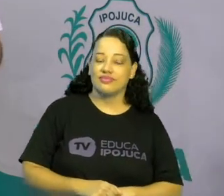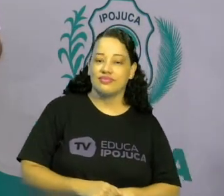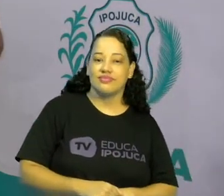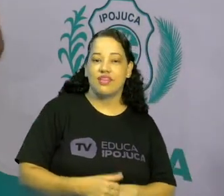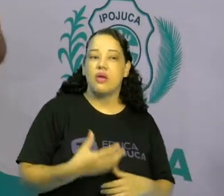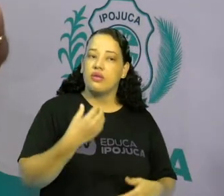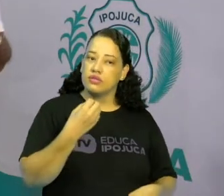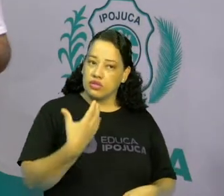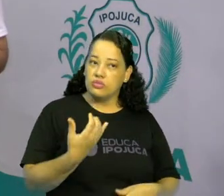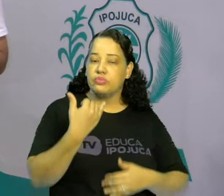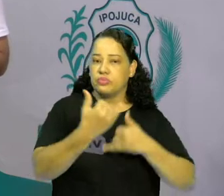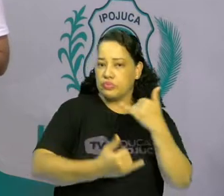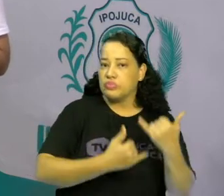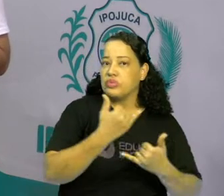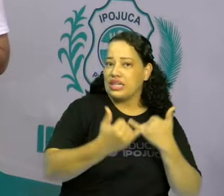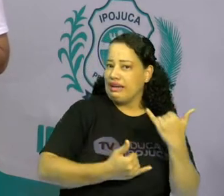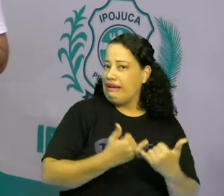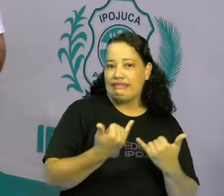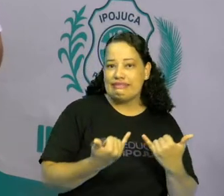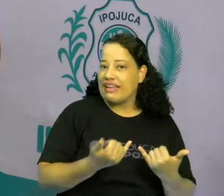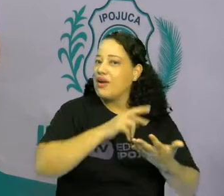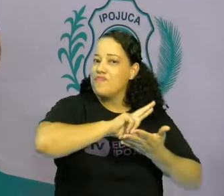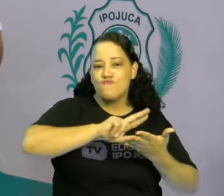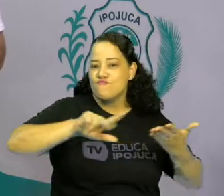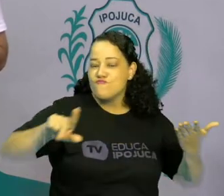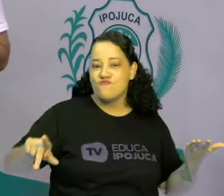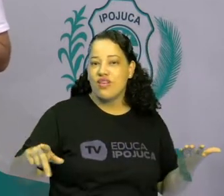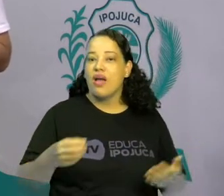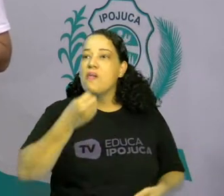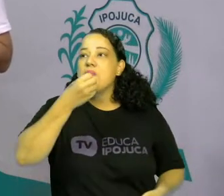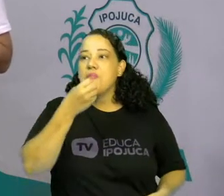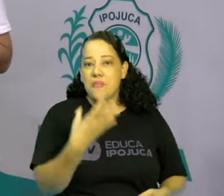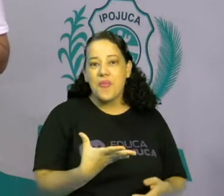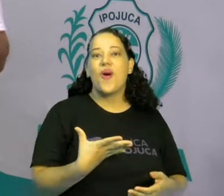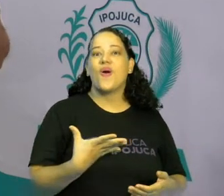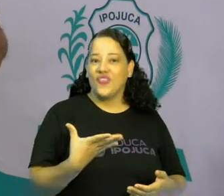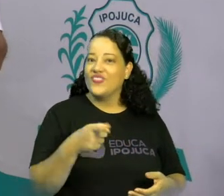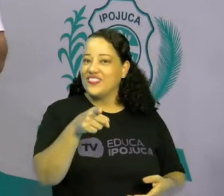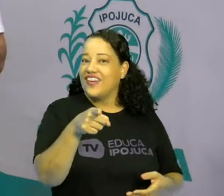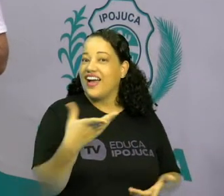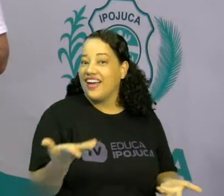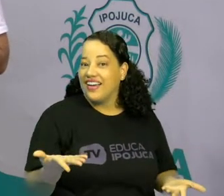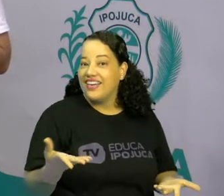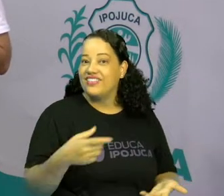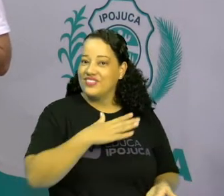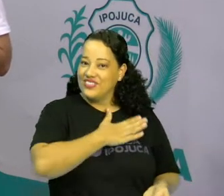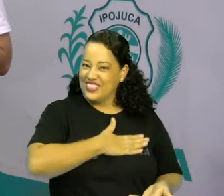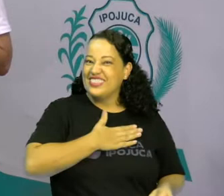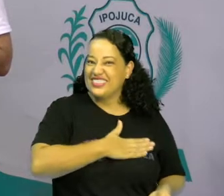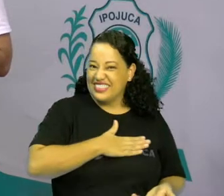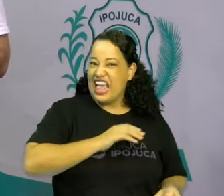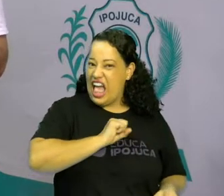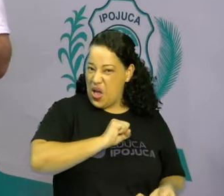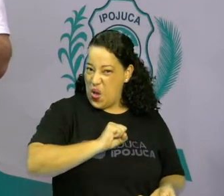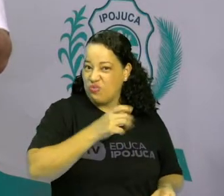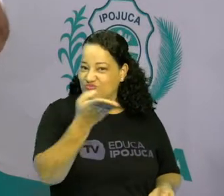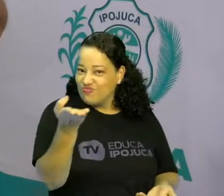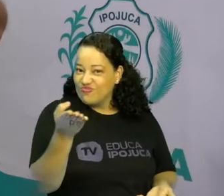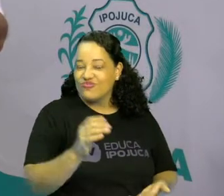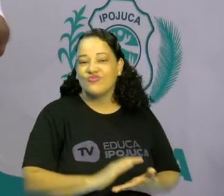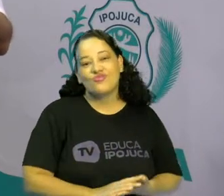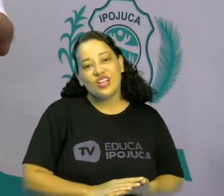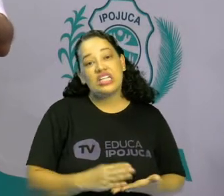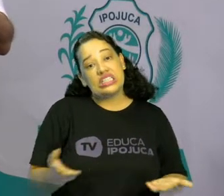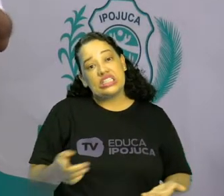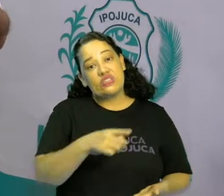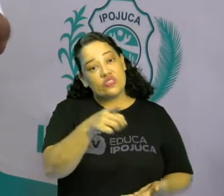Bom, brincadeiras de montão. Brincar é muito bom, não é mesmo? E vocês adoram, né? Então, enquanto